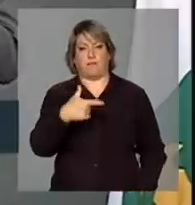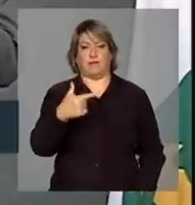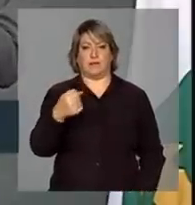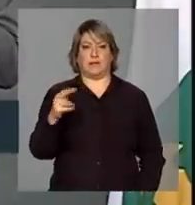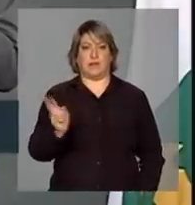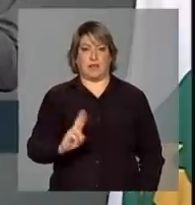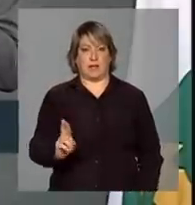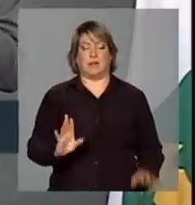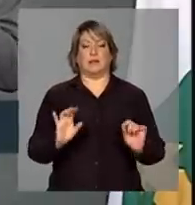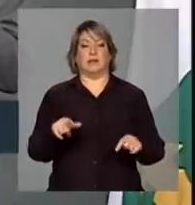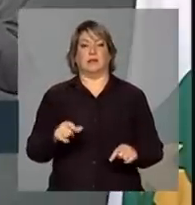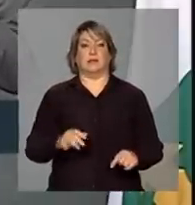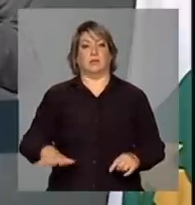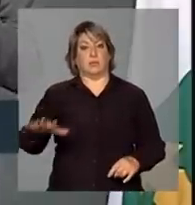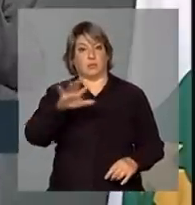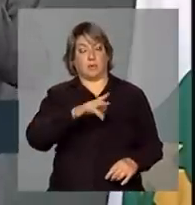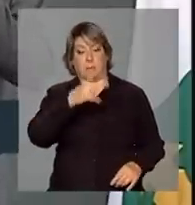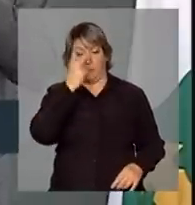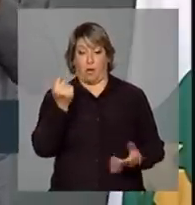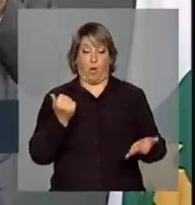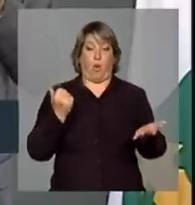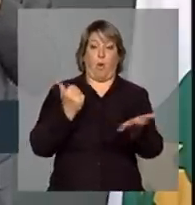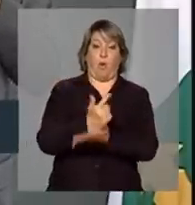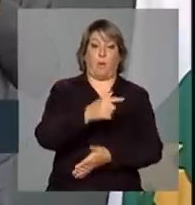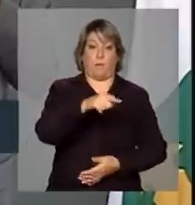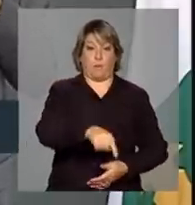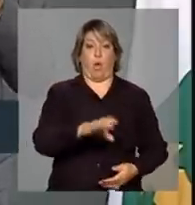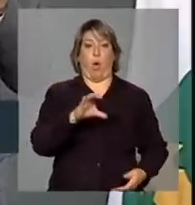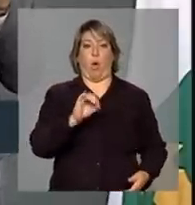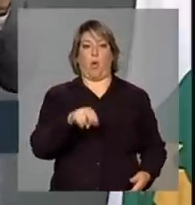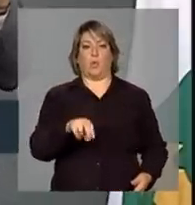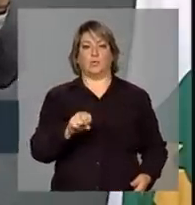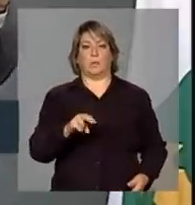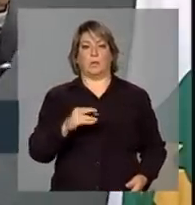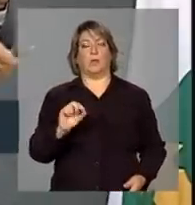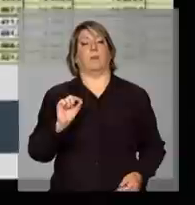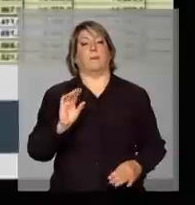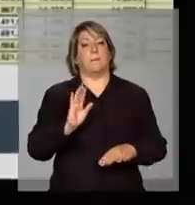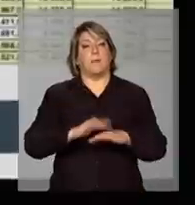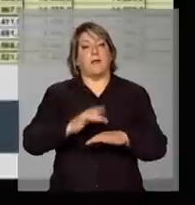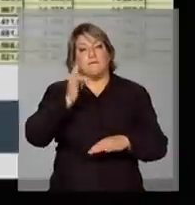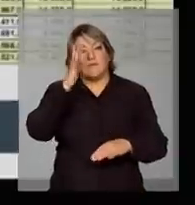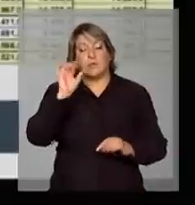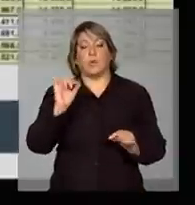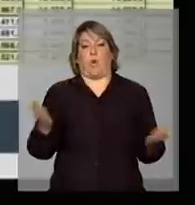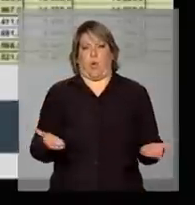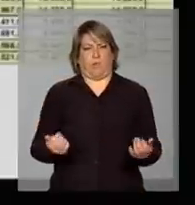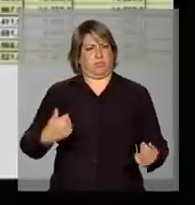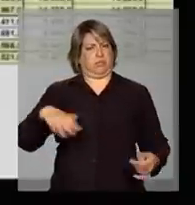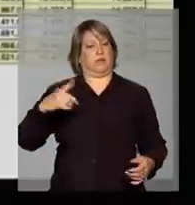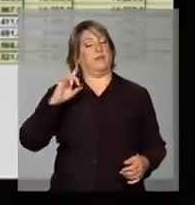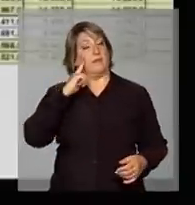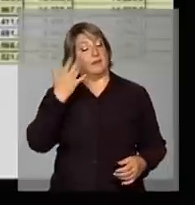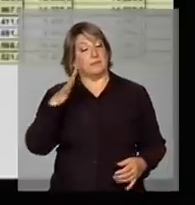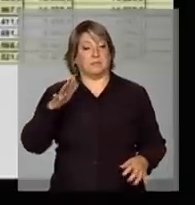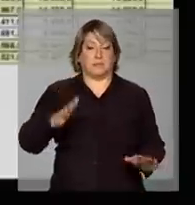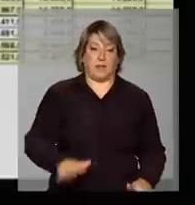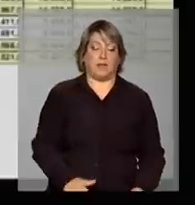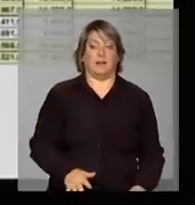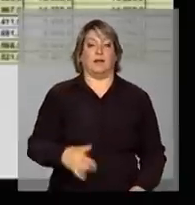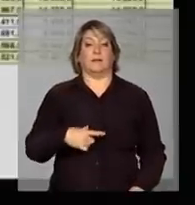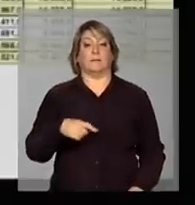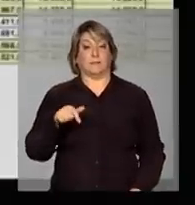de preço que permitiria um preço ao consumidor mais favorável do que está hoje. Embora o arroz, efetivamente, ele já